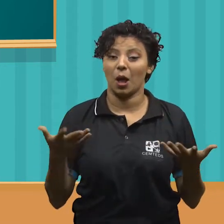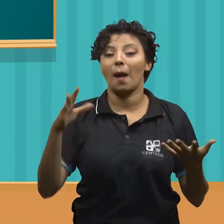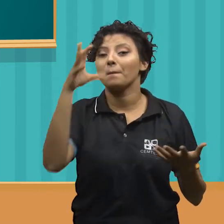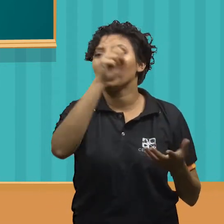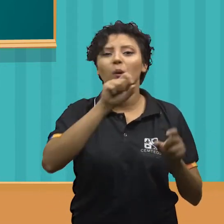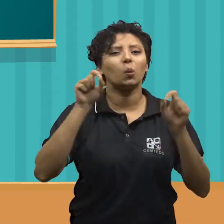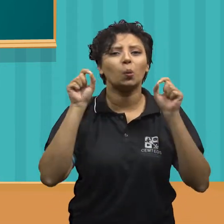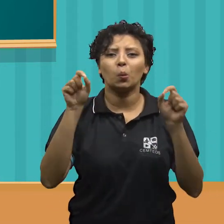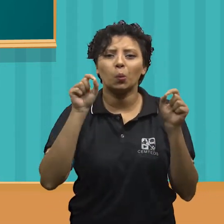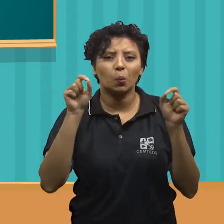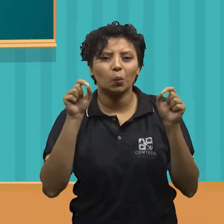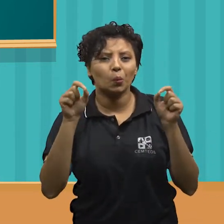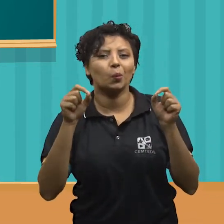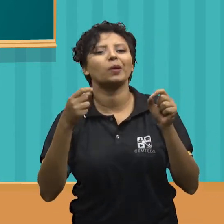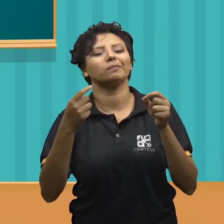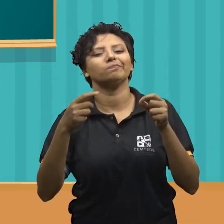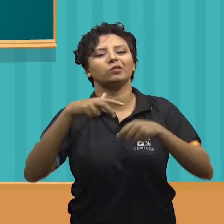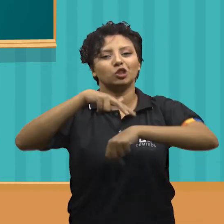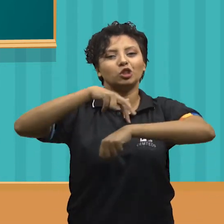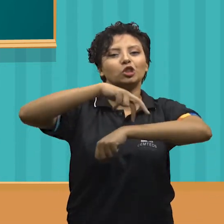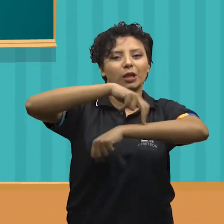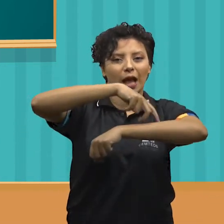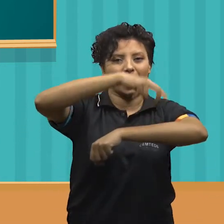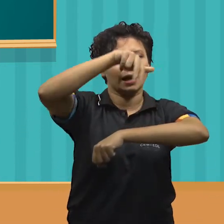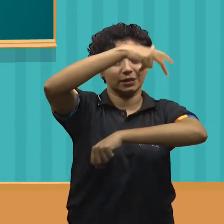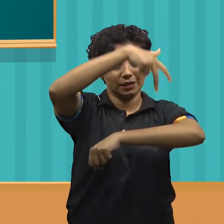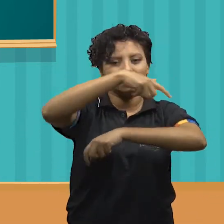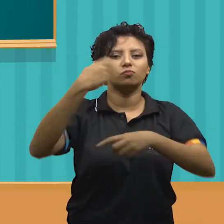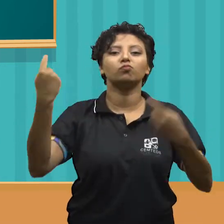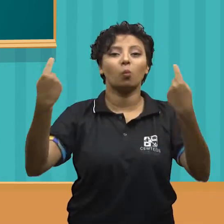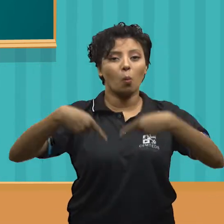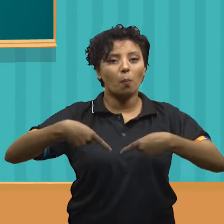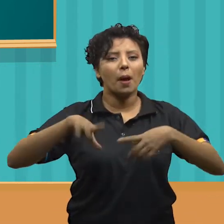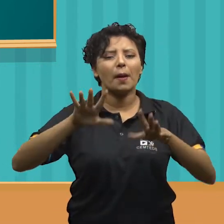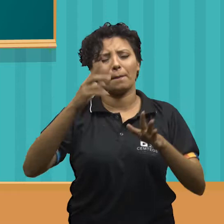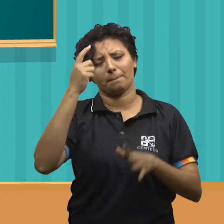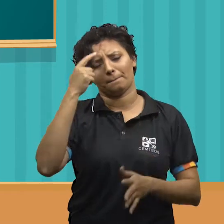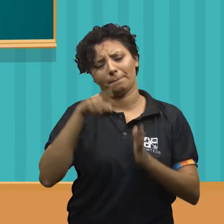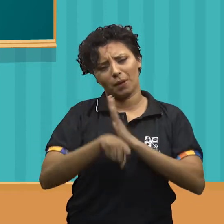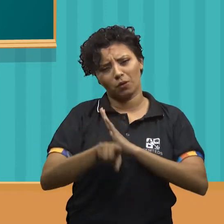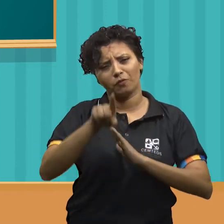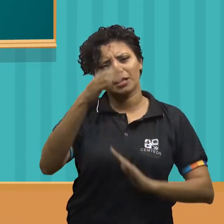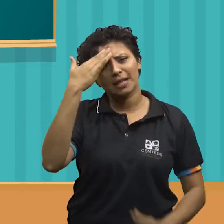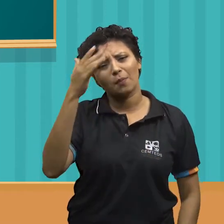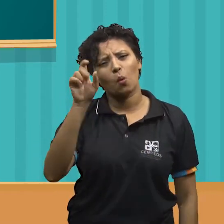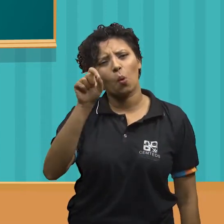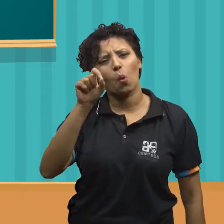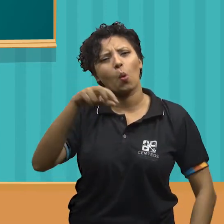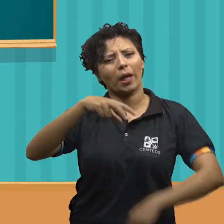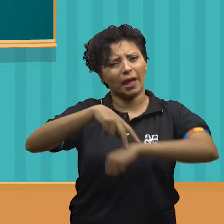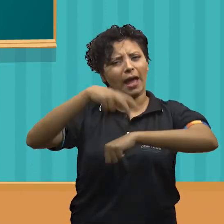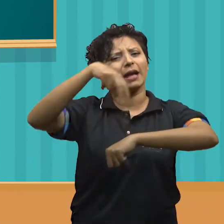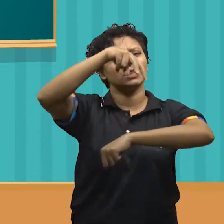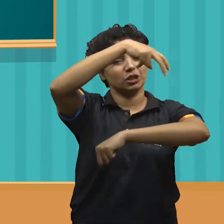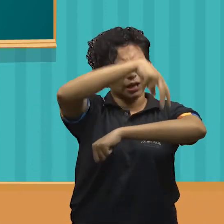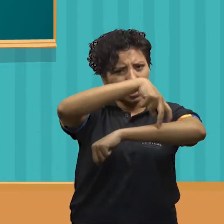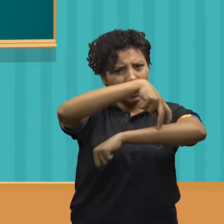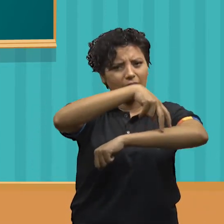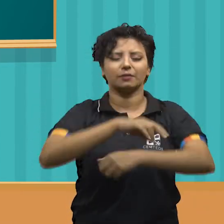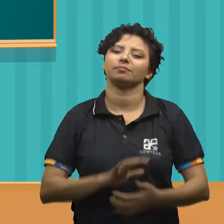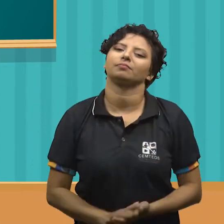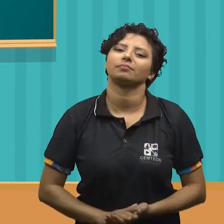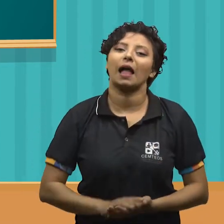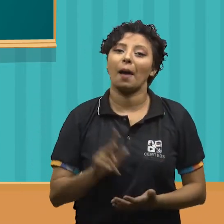hoje iremos conhecer um pouquinho sobre a ginástica competitiva, mas antes uma pergunta, vocês sabem o que é ginástica? Hum,